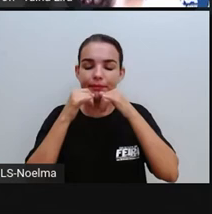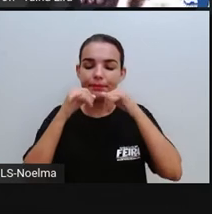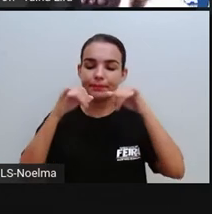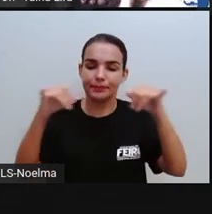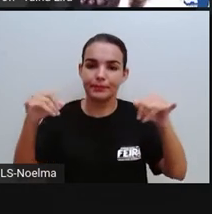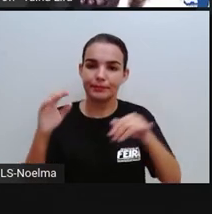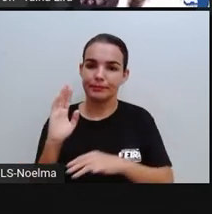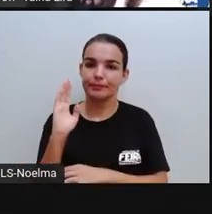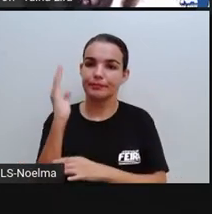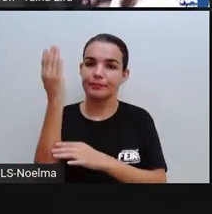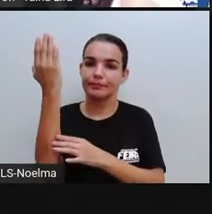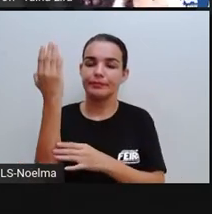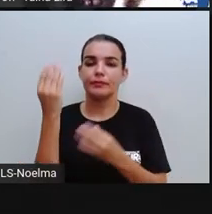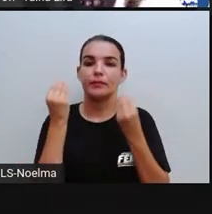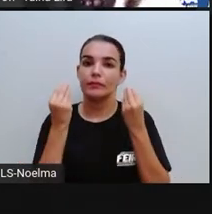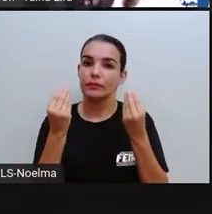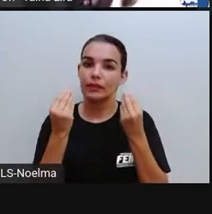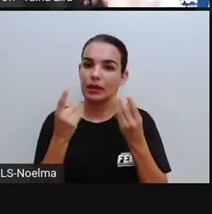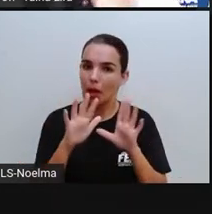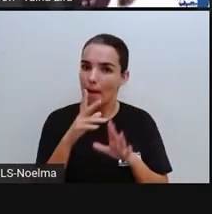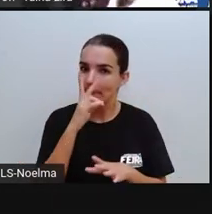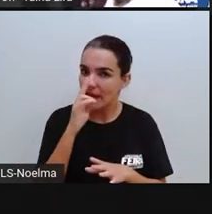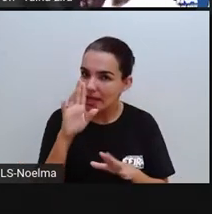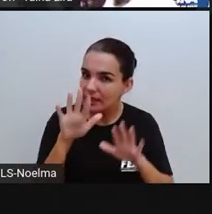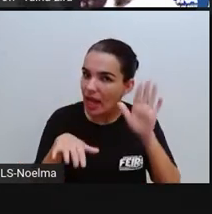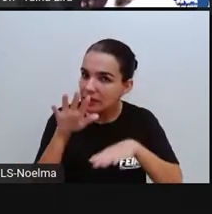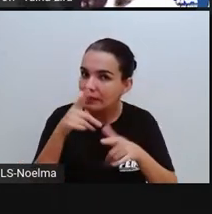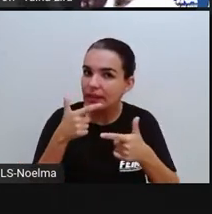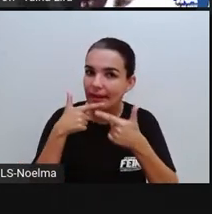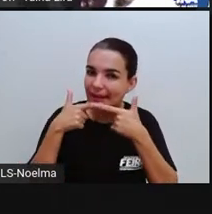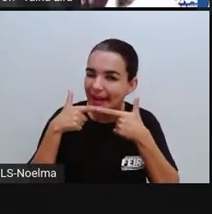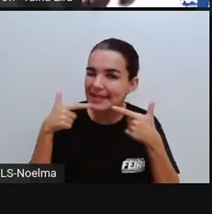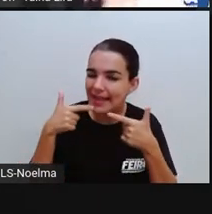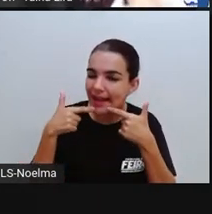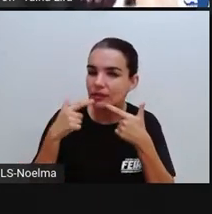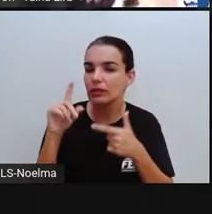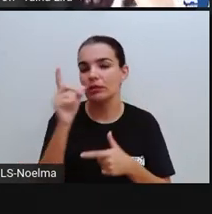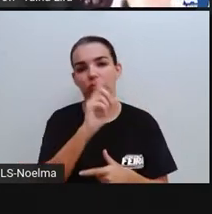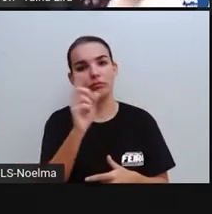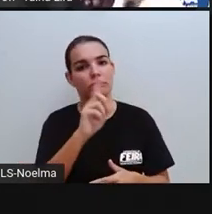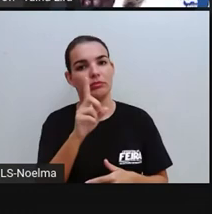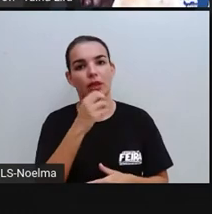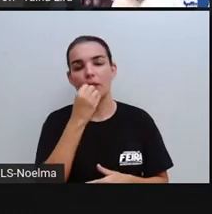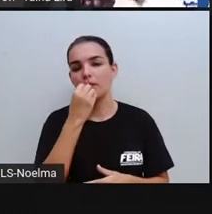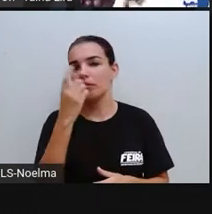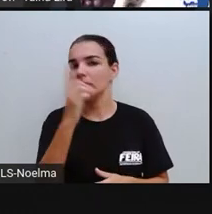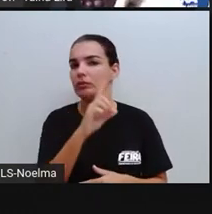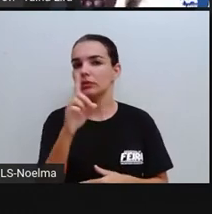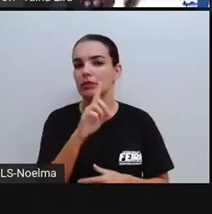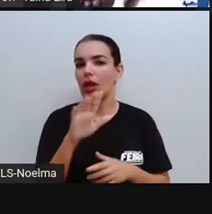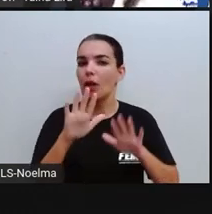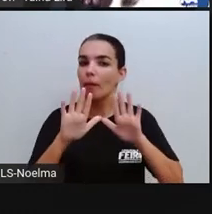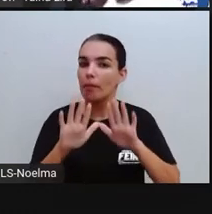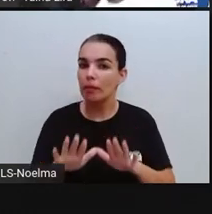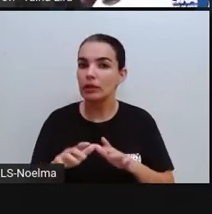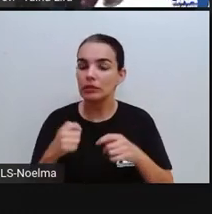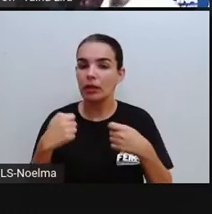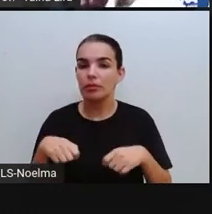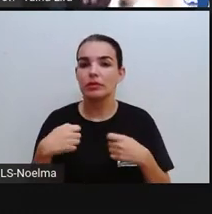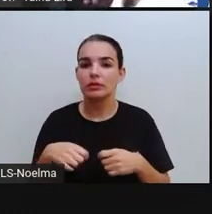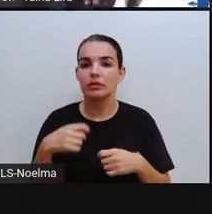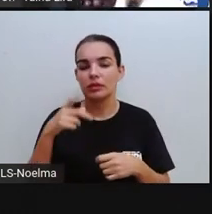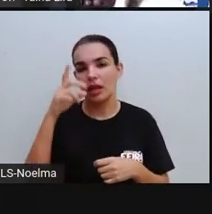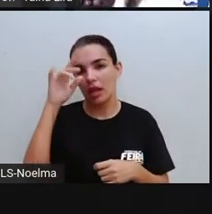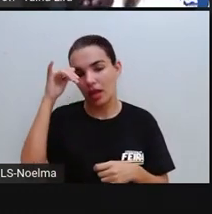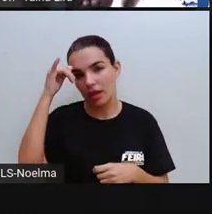Muitas vezes, pessoal, pode ser até engraçado quando você quer brincar com alguém, mas não para você criar uma fake news mesmo e sair